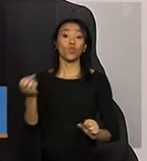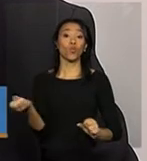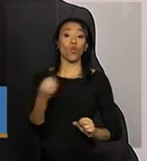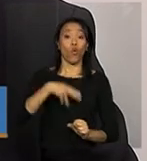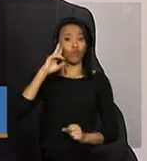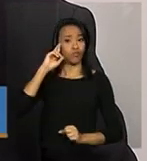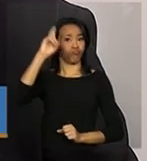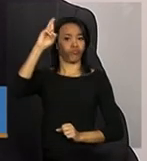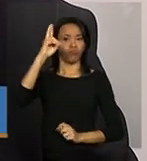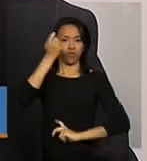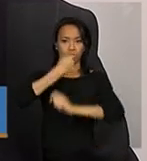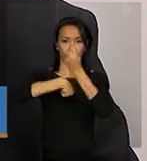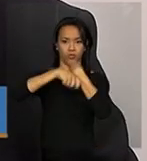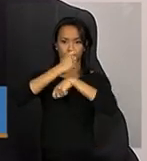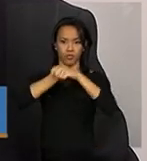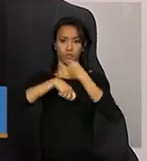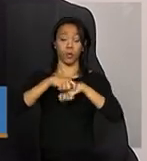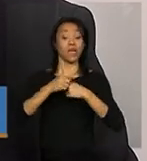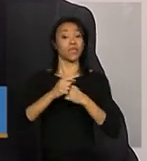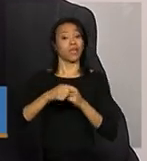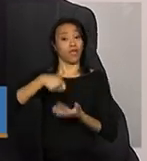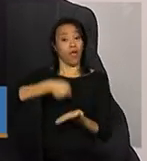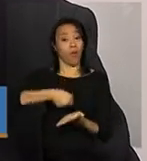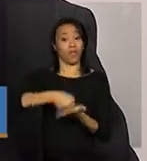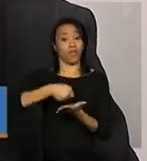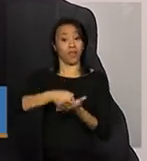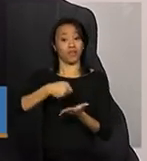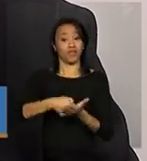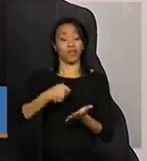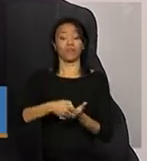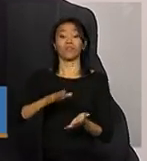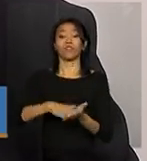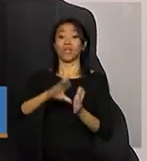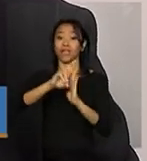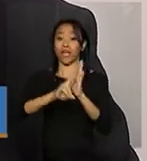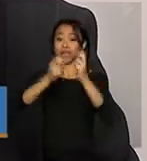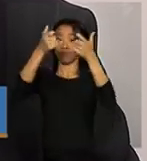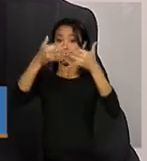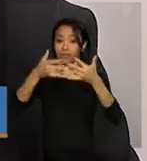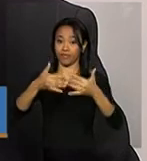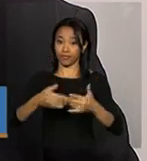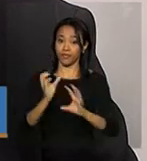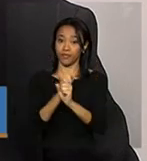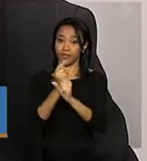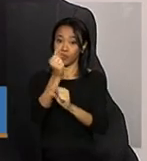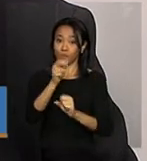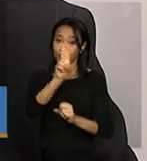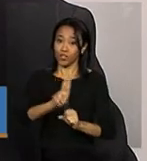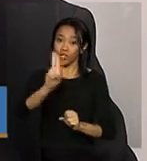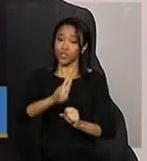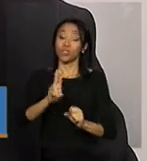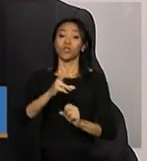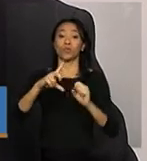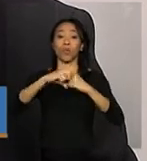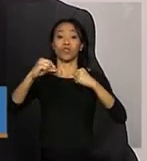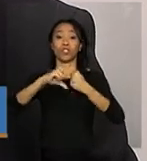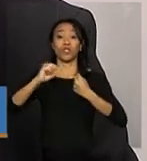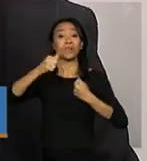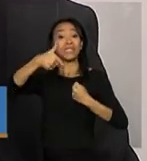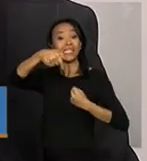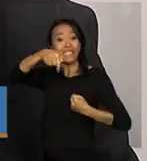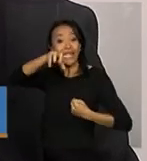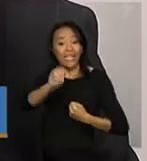tenha consciência que o dever de prestar conta, ele está lá estabelecido no artigo 70 da Constituição.